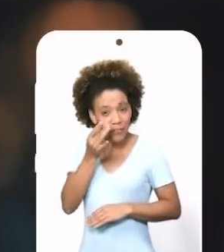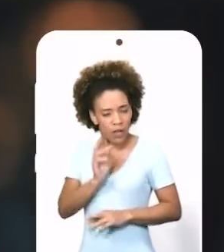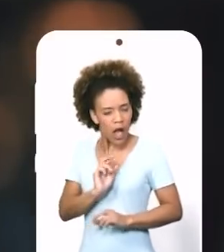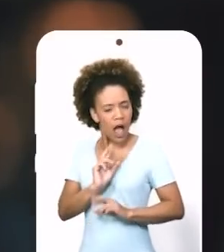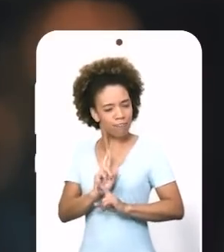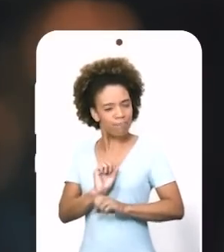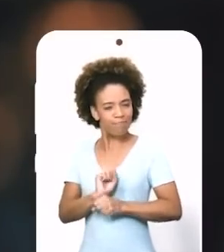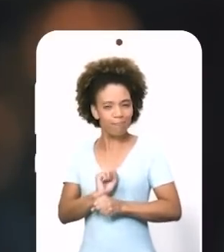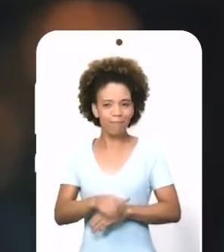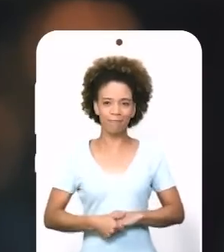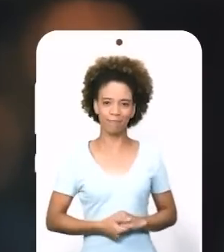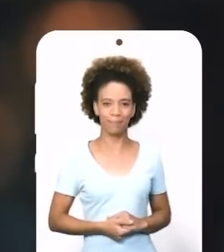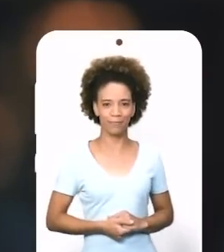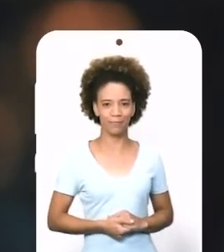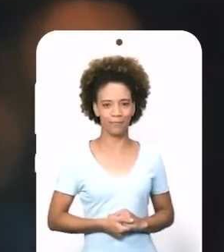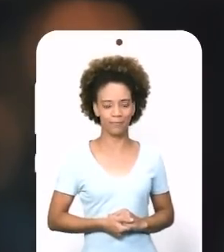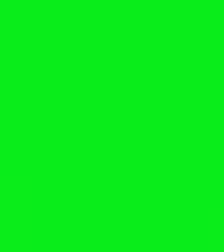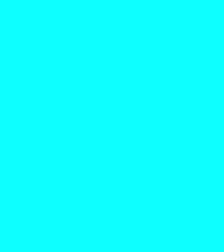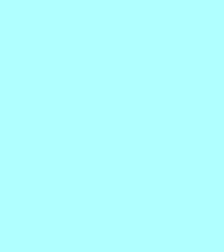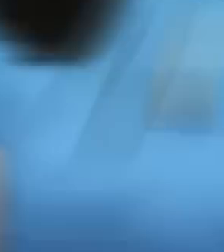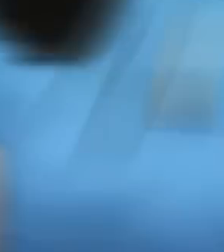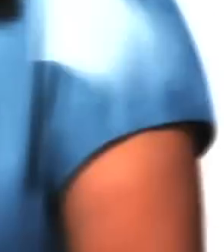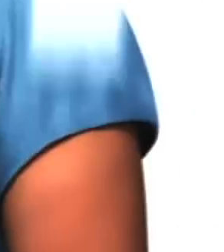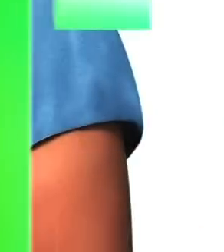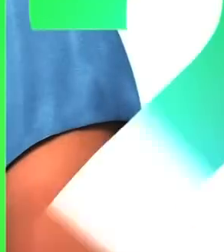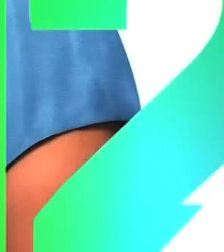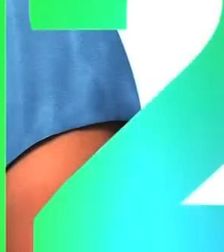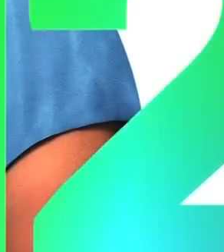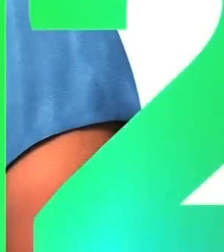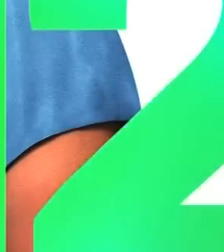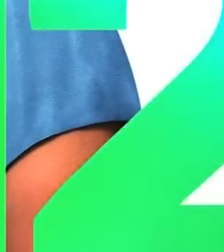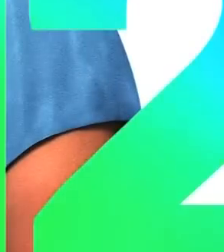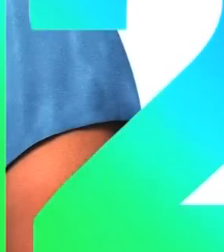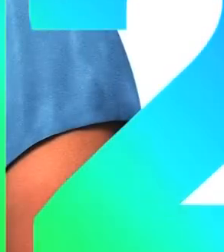mais e ao vivo Estamos te esperando E aí